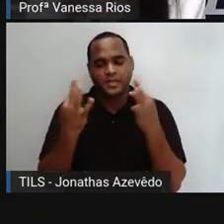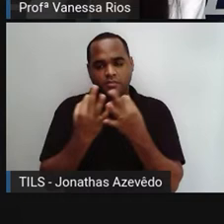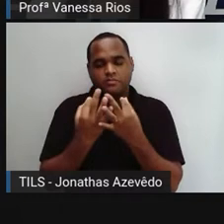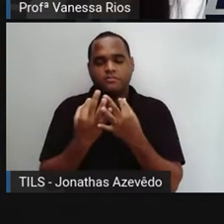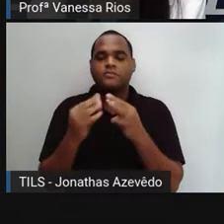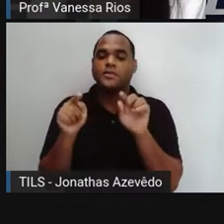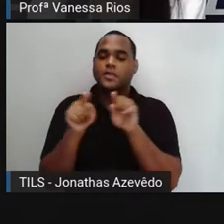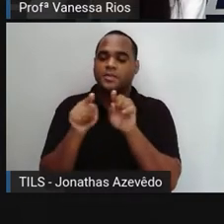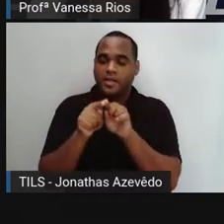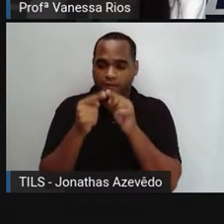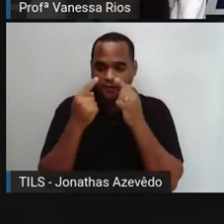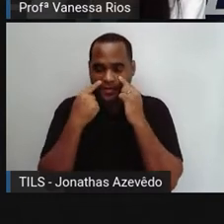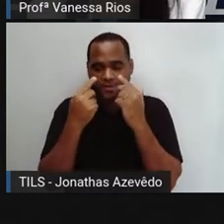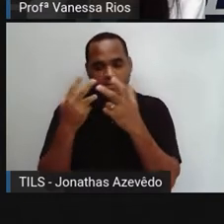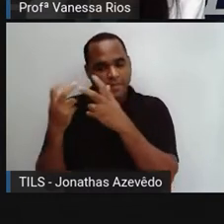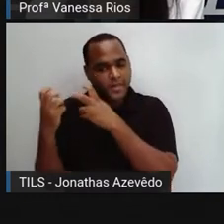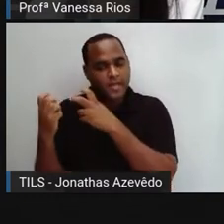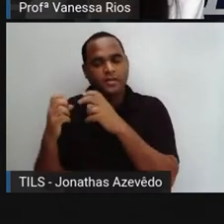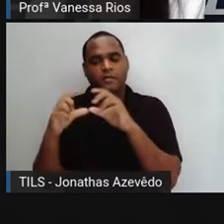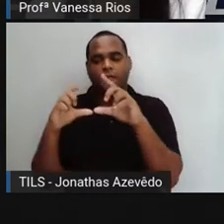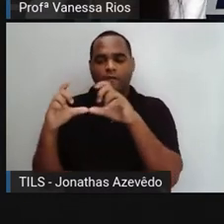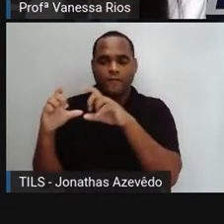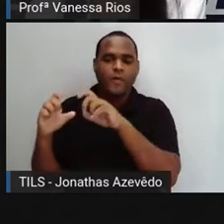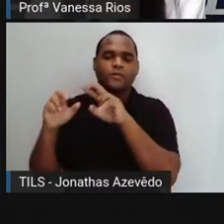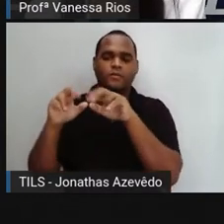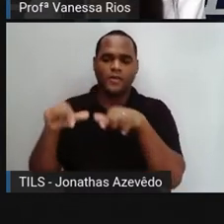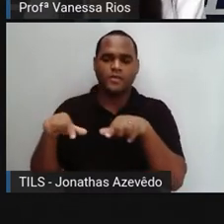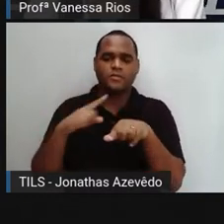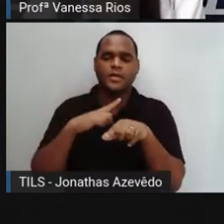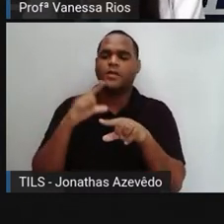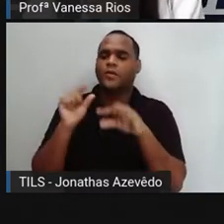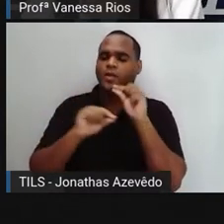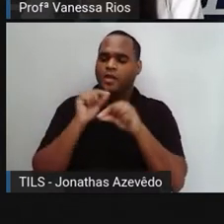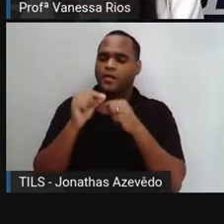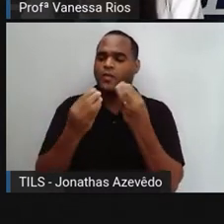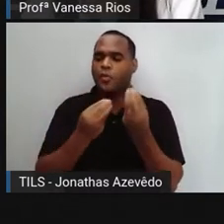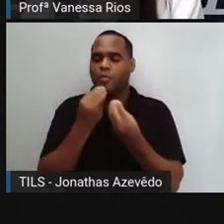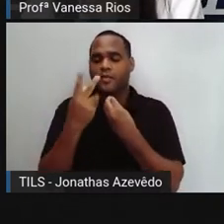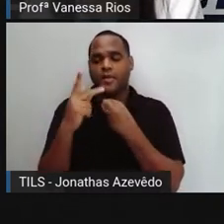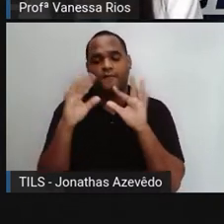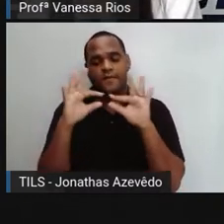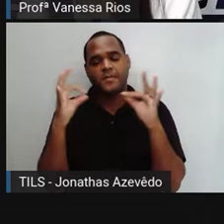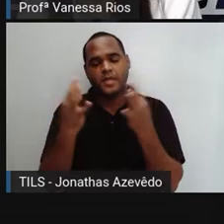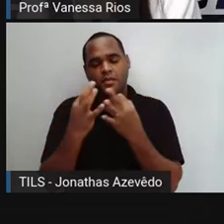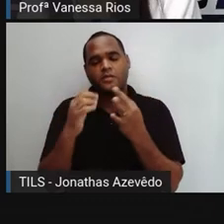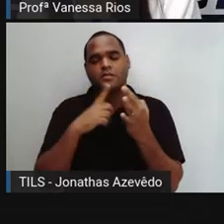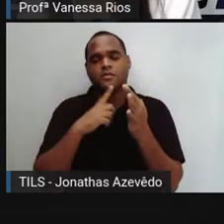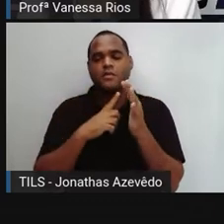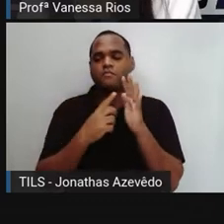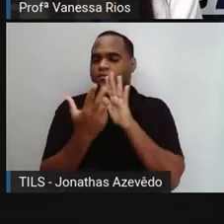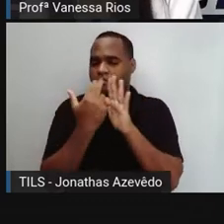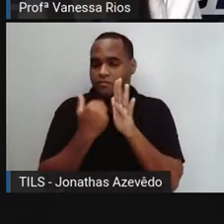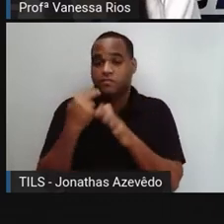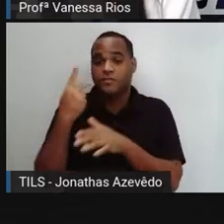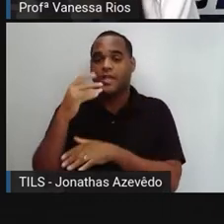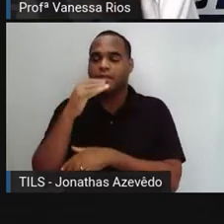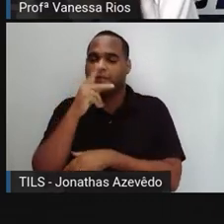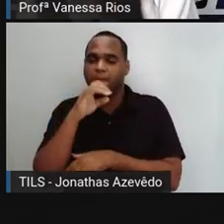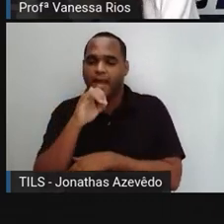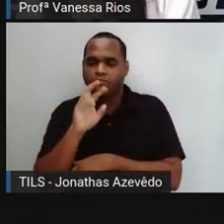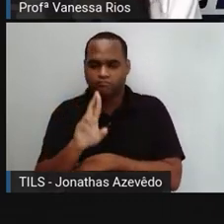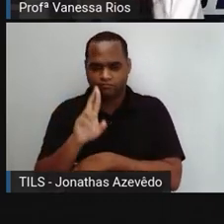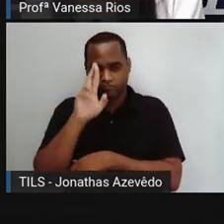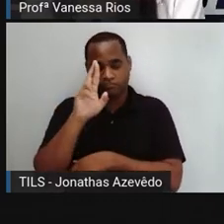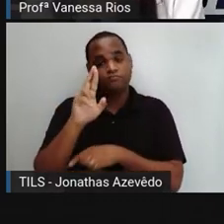inclusive, observando fotografias de que como a família tinha na figura do pai, né? Na figura paterna.